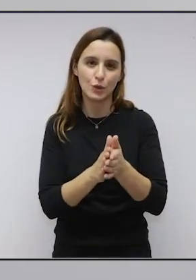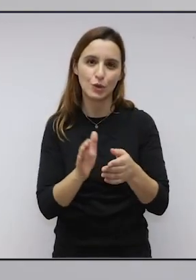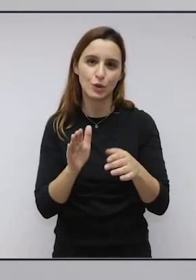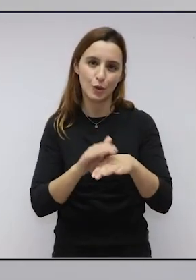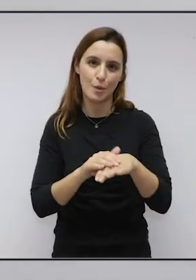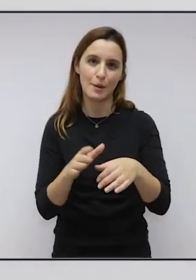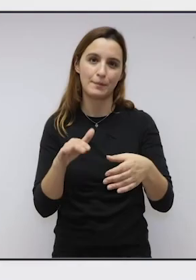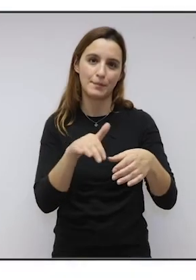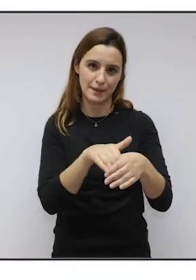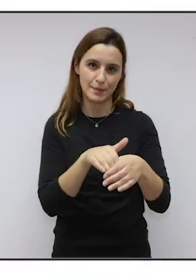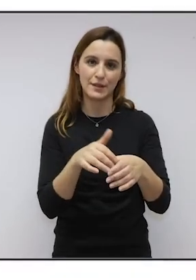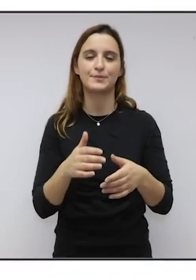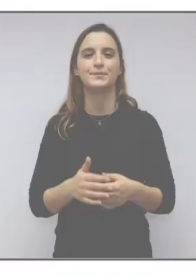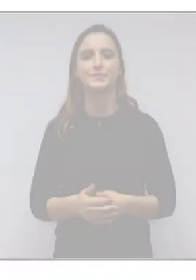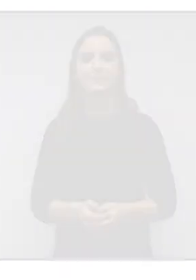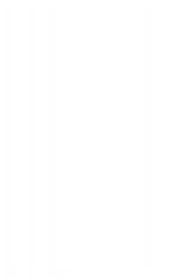vossa participação.